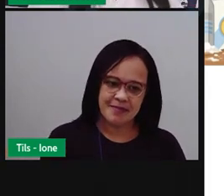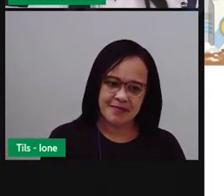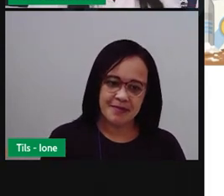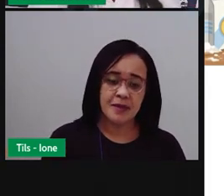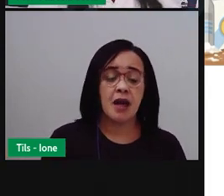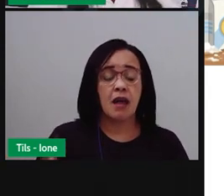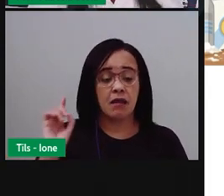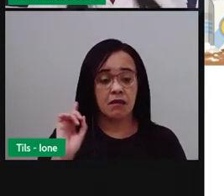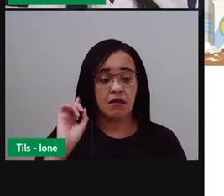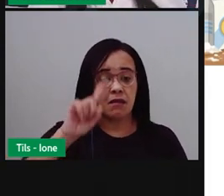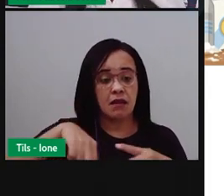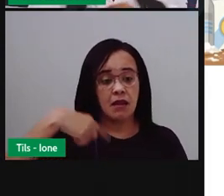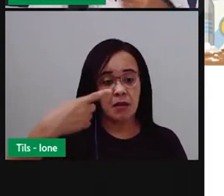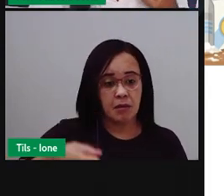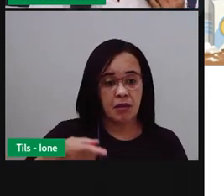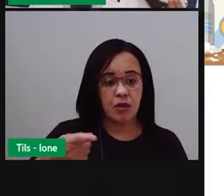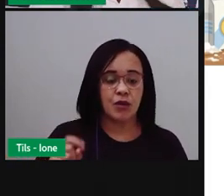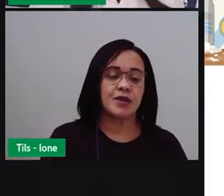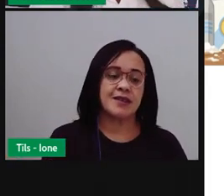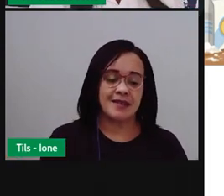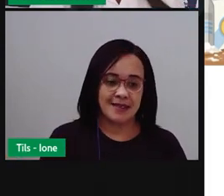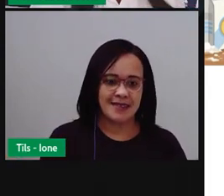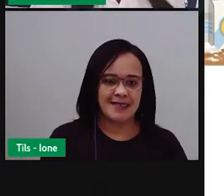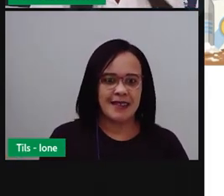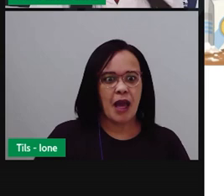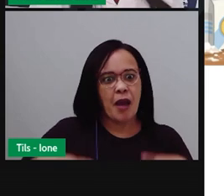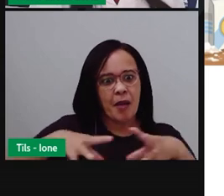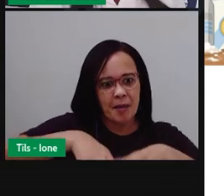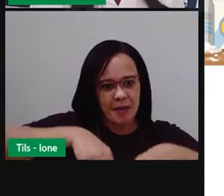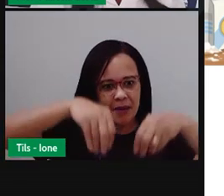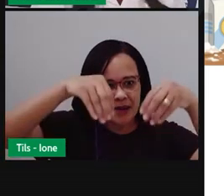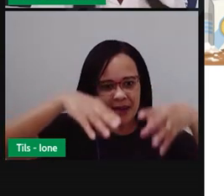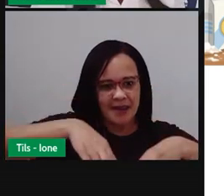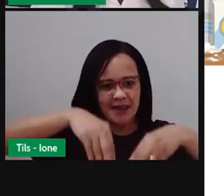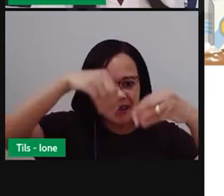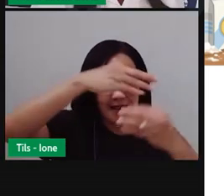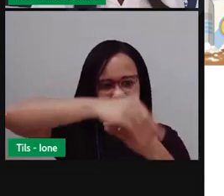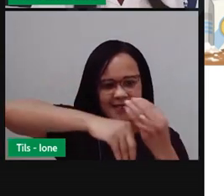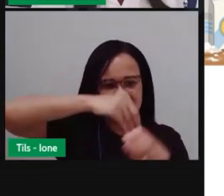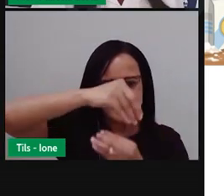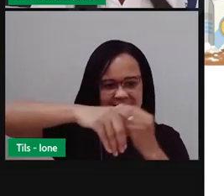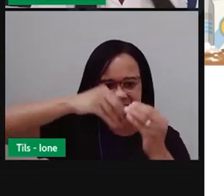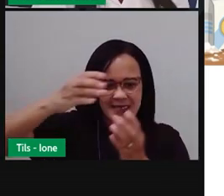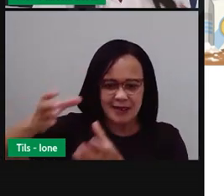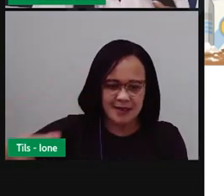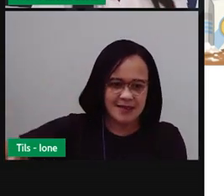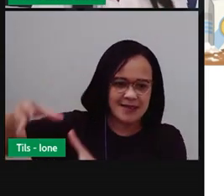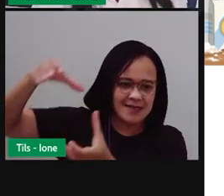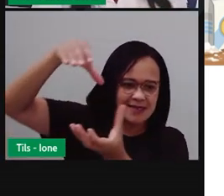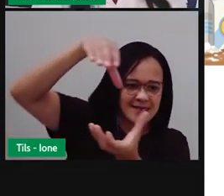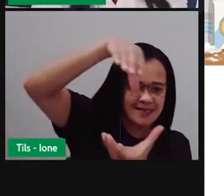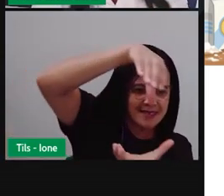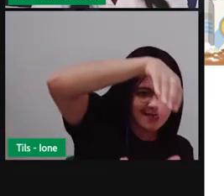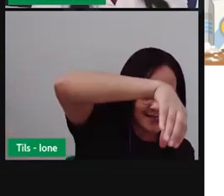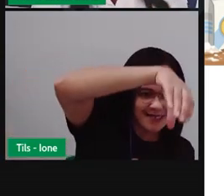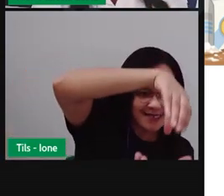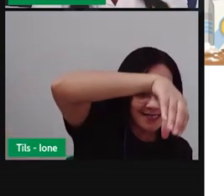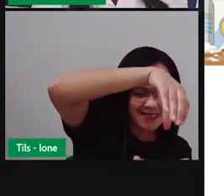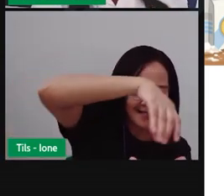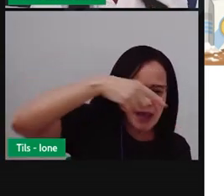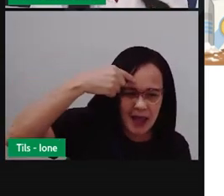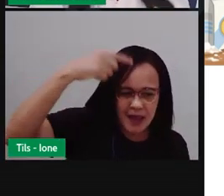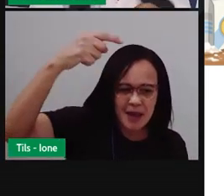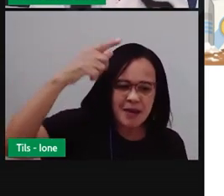depois vai transferir a mistura para uma cuscuseira já com água.